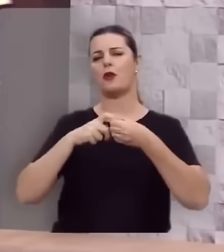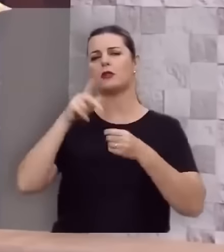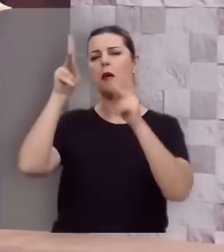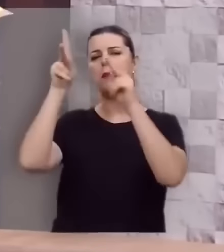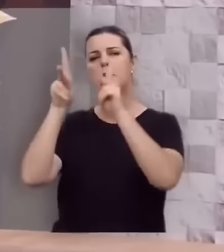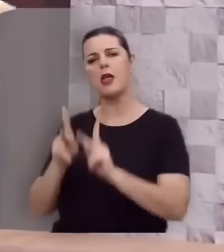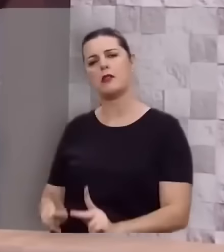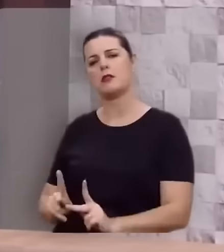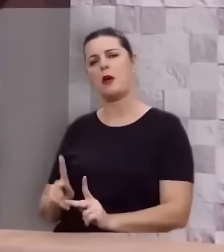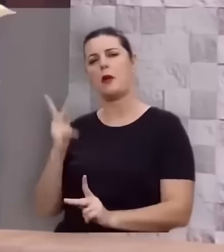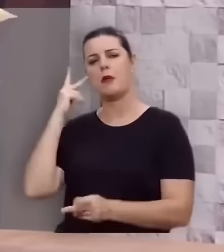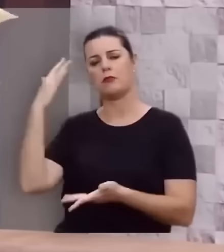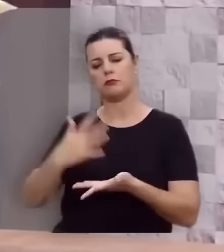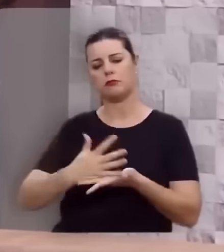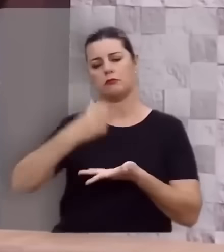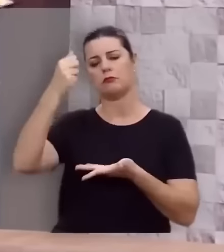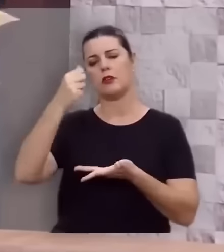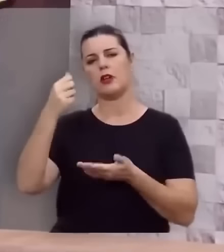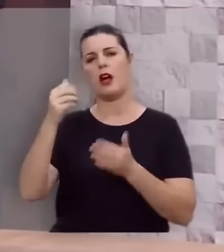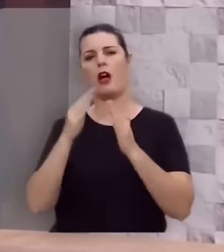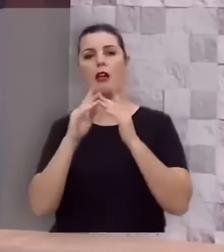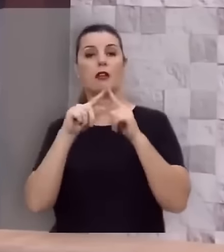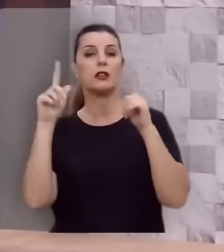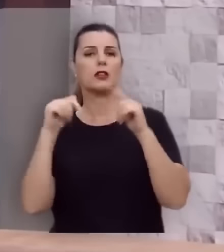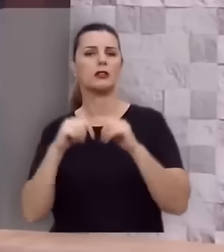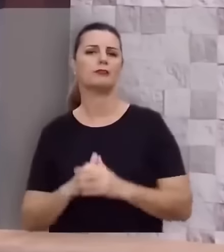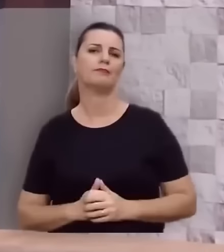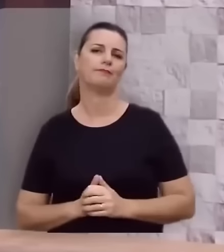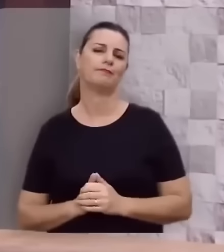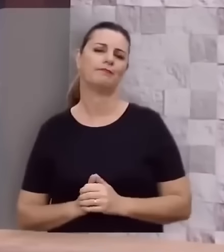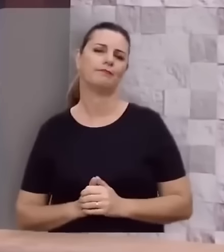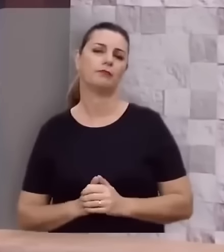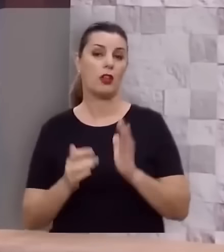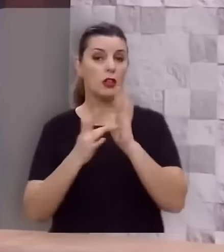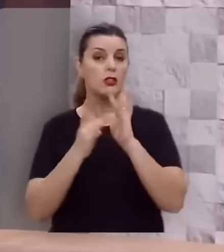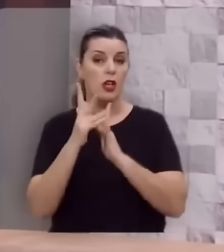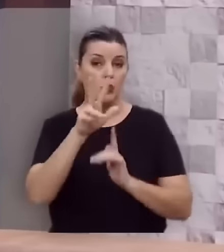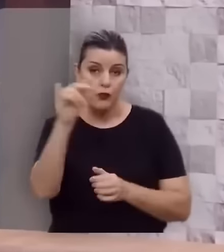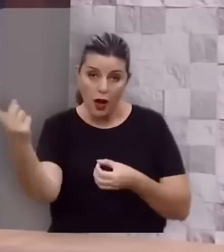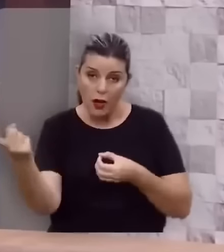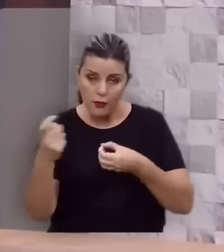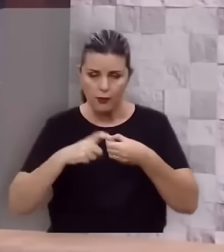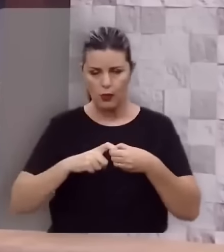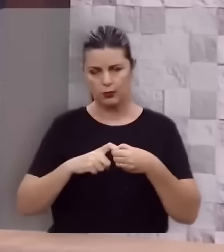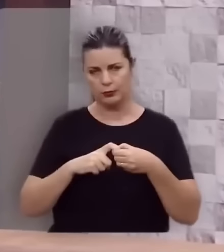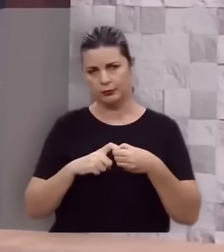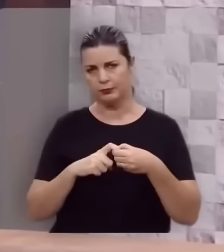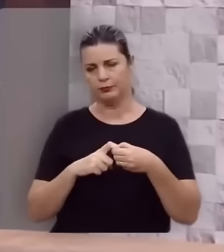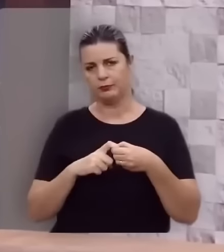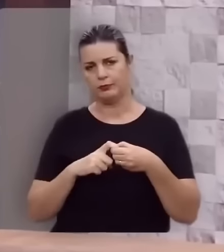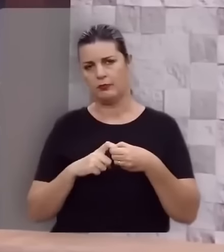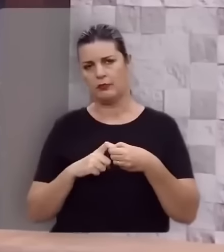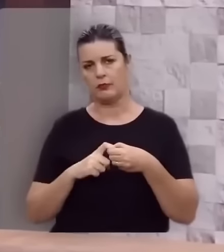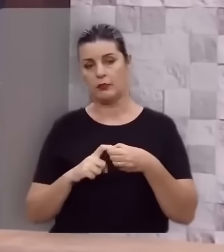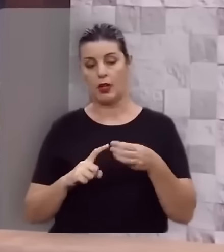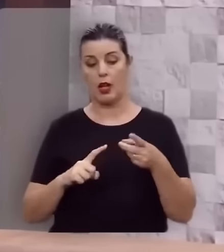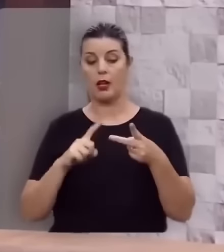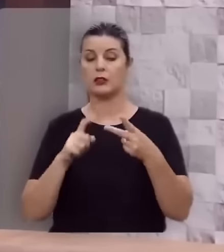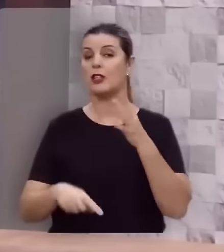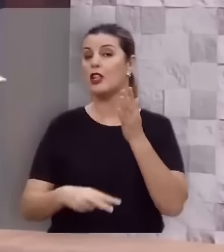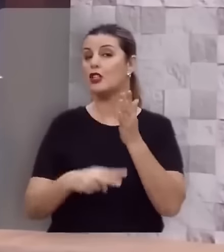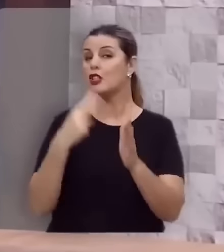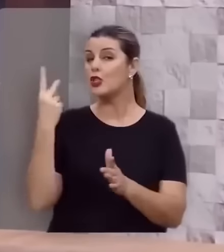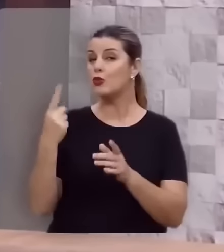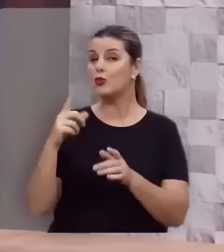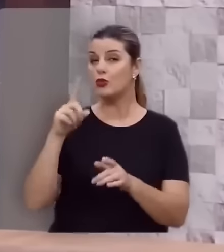pessoalmente para buscar a sua igreja. Jesus voltará. A segunda